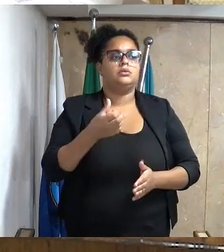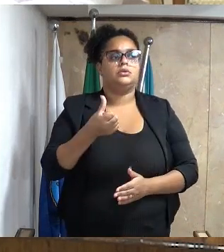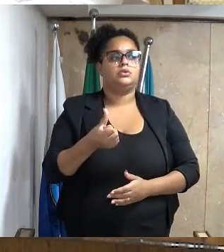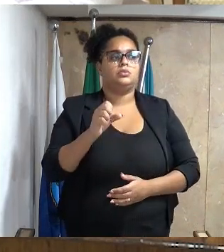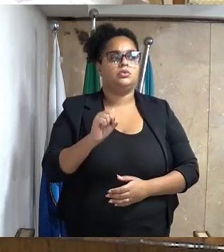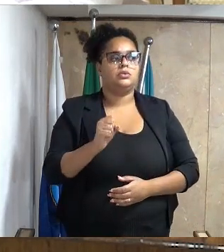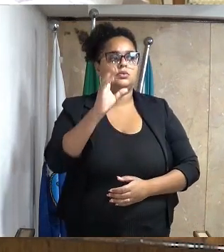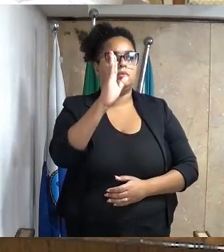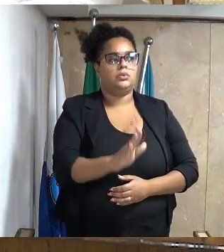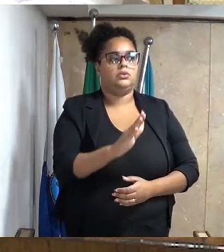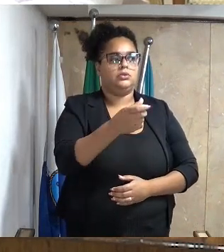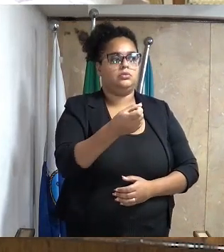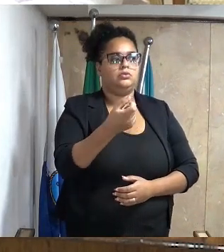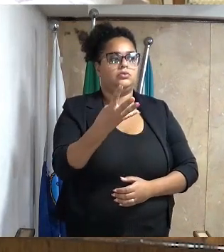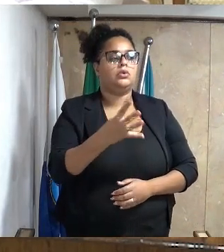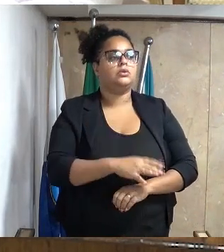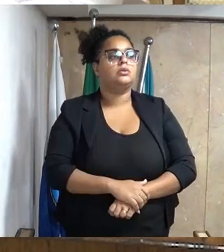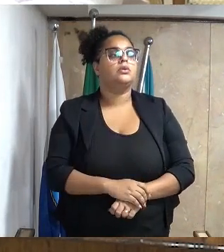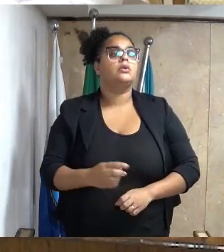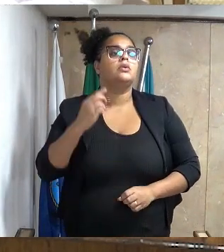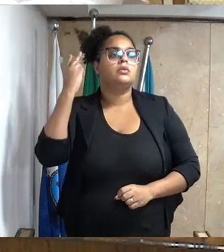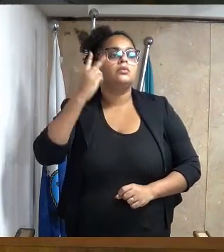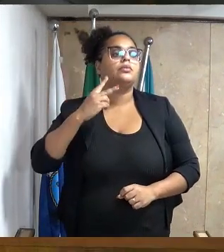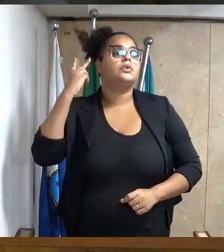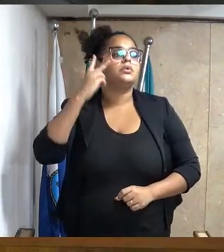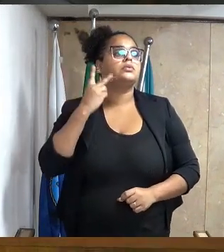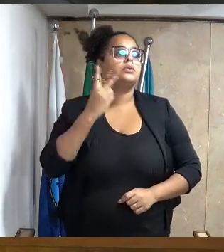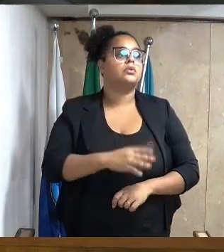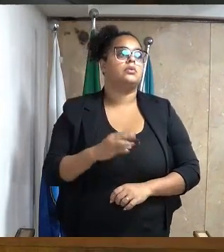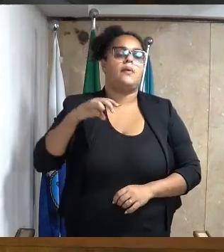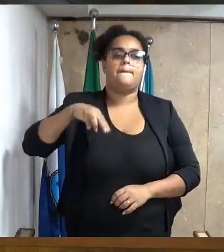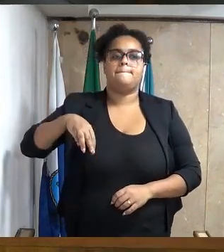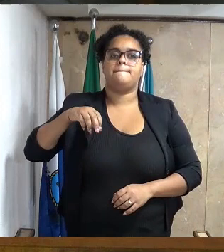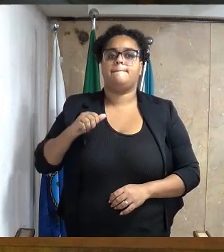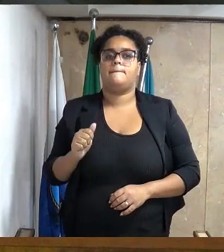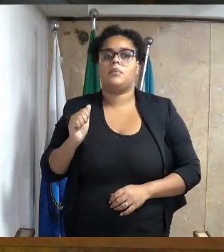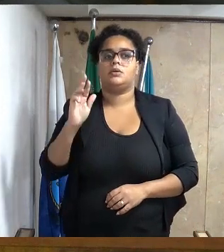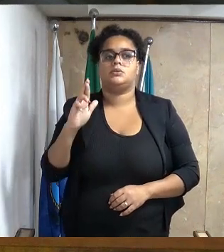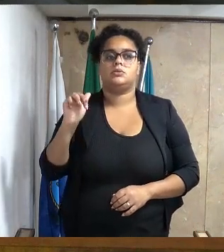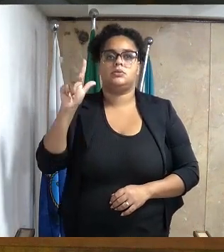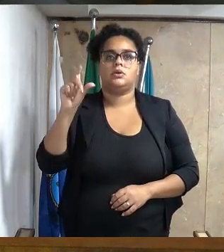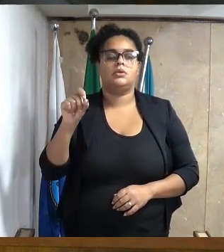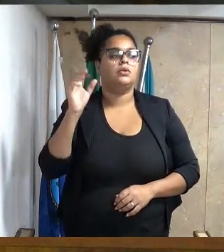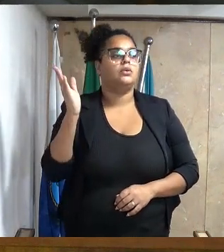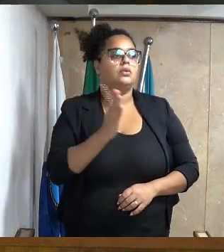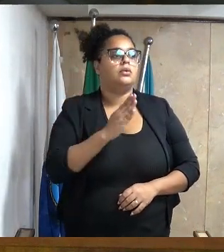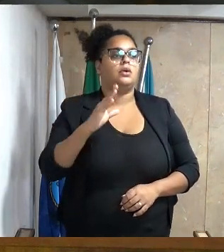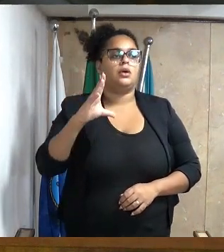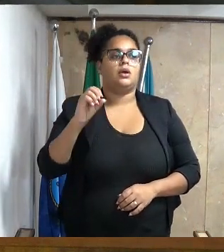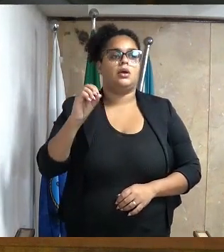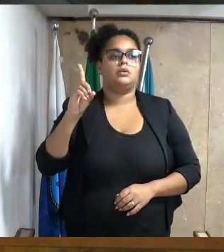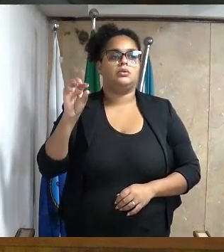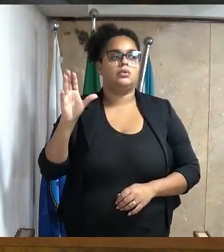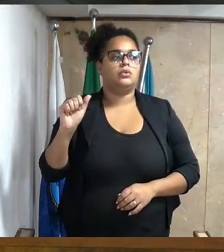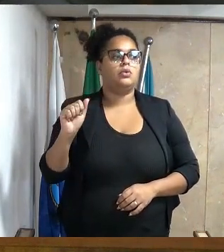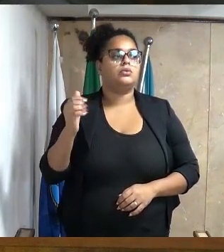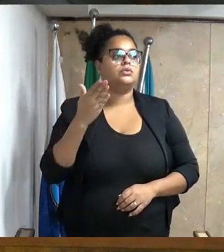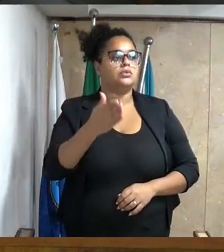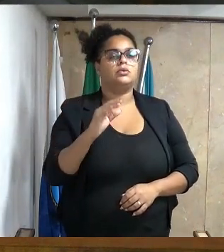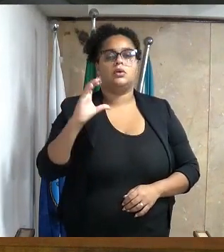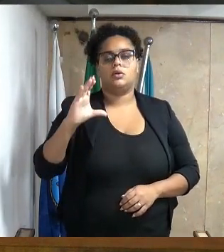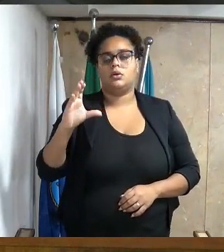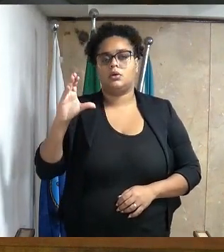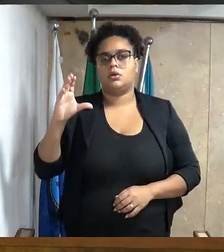barra 2024. Dois seletíssimos, senhor vereador Marcelo Cardoso Rodrigues, o